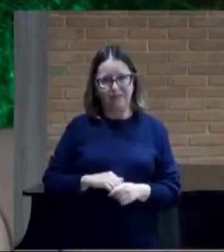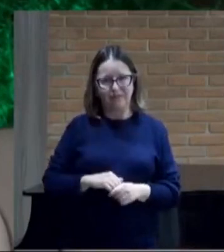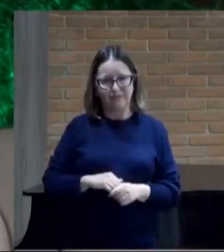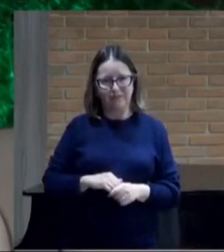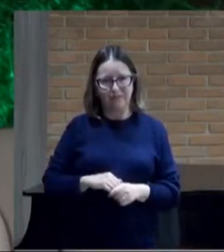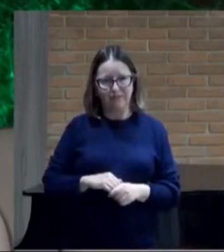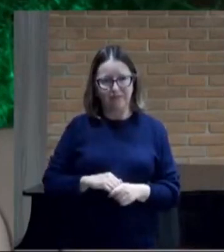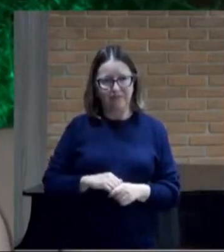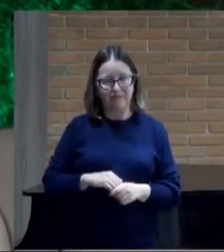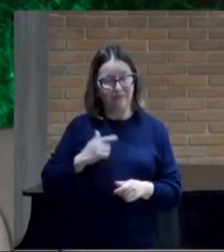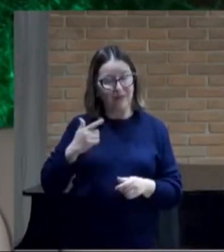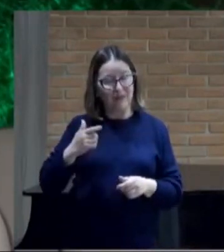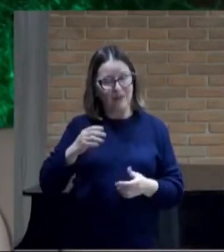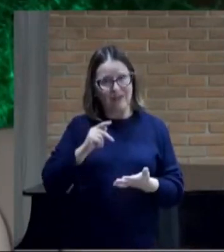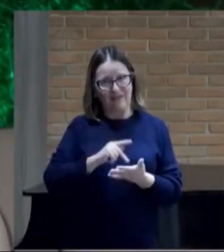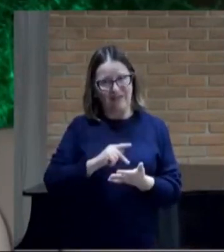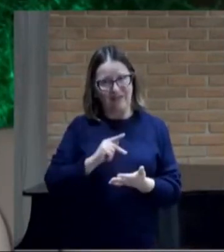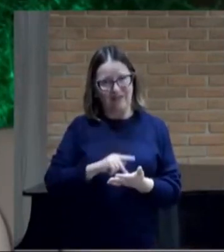Não há verdade